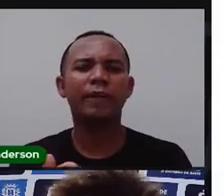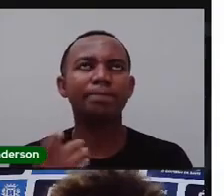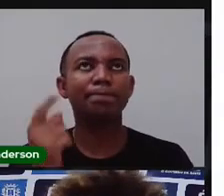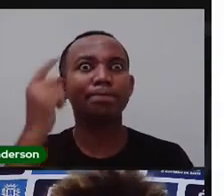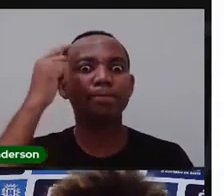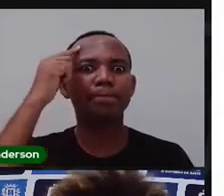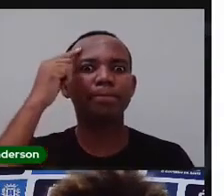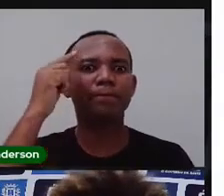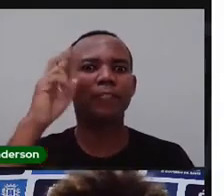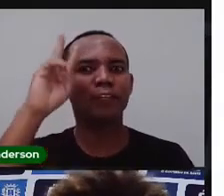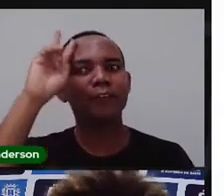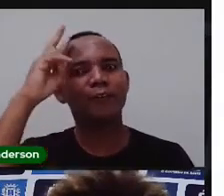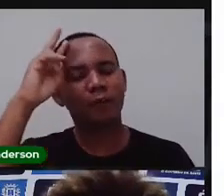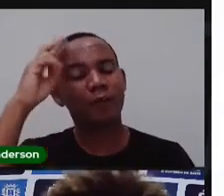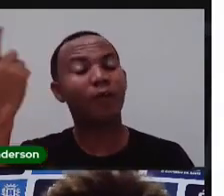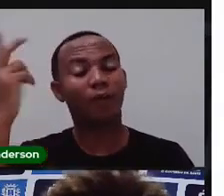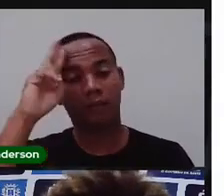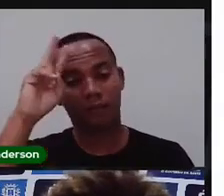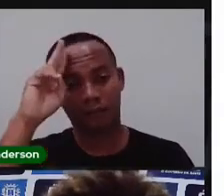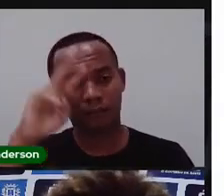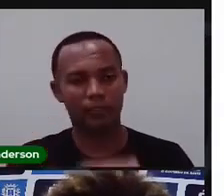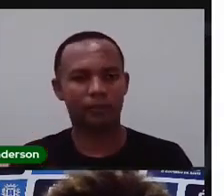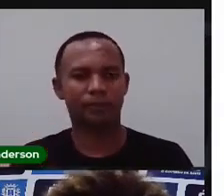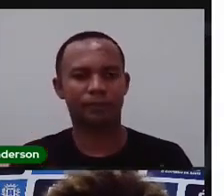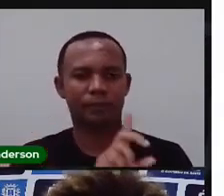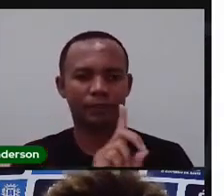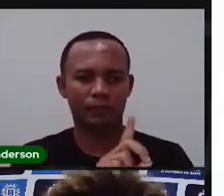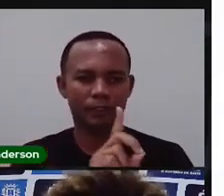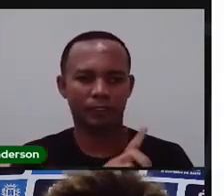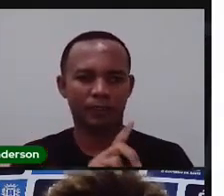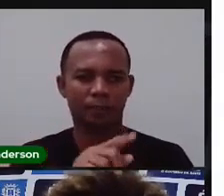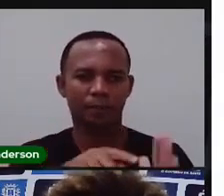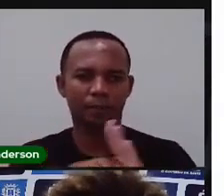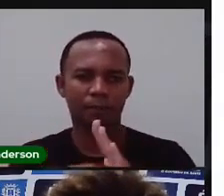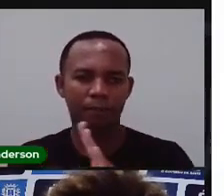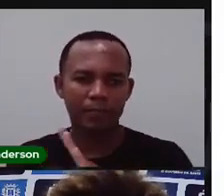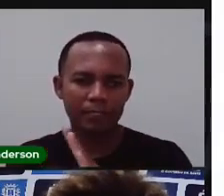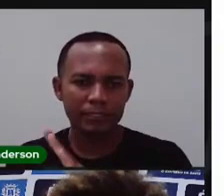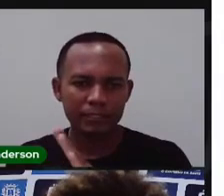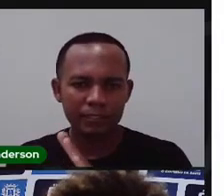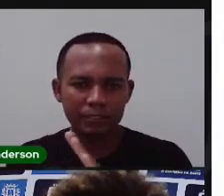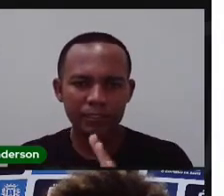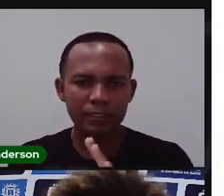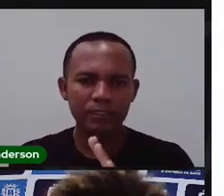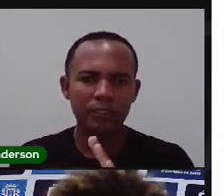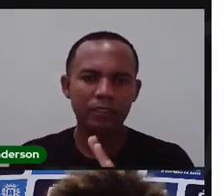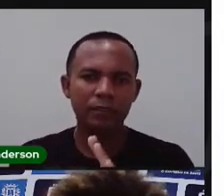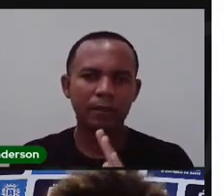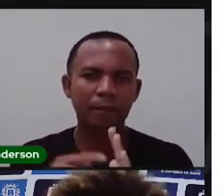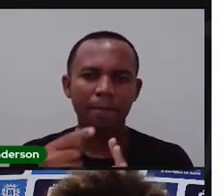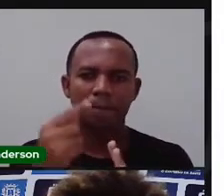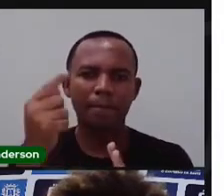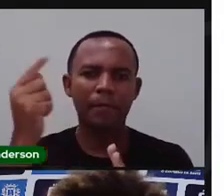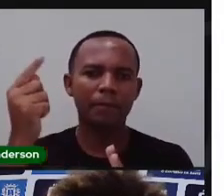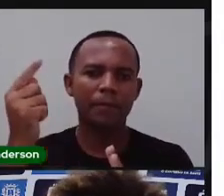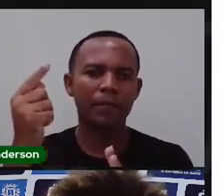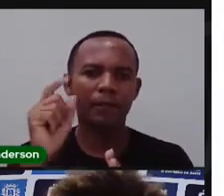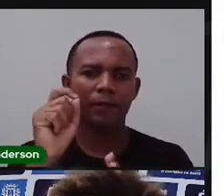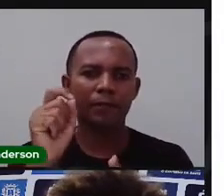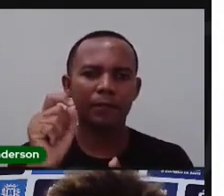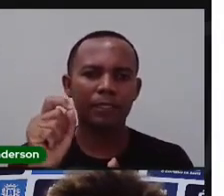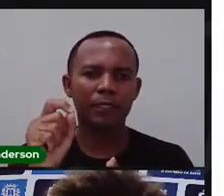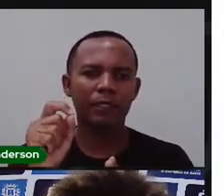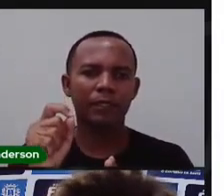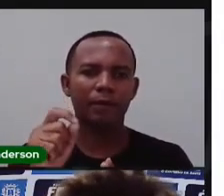Letra D. Pesquise os principais patrimônios culturais imateriais que